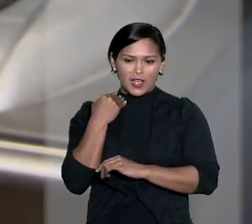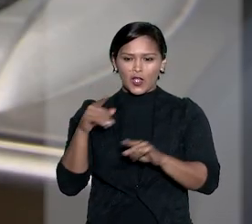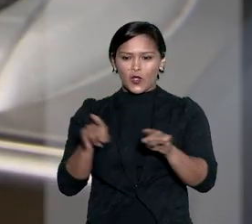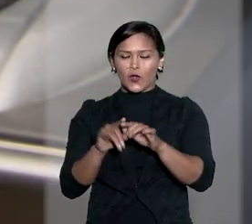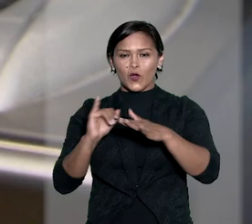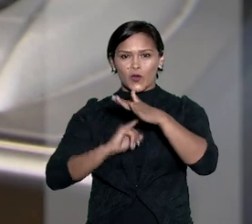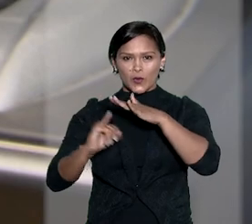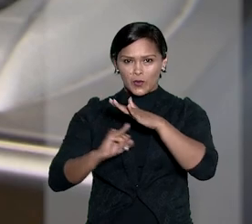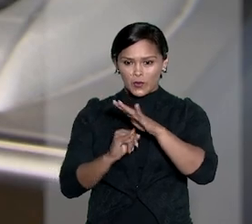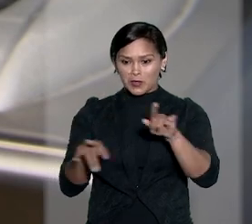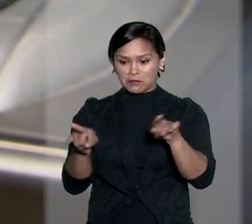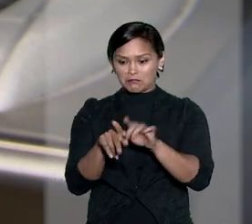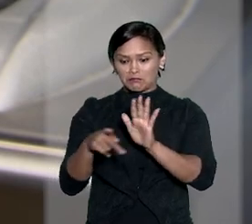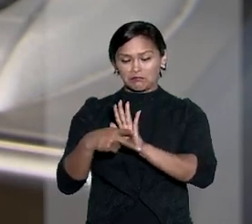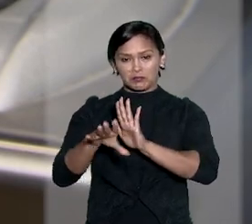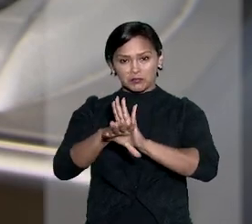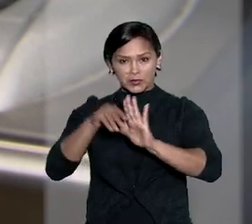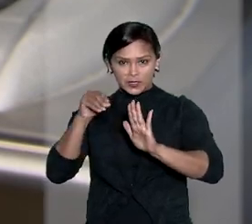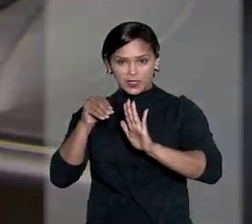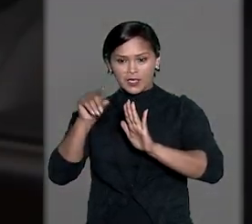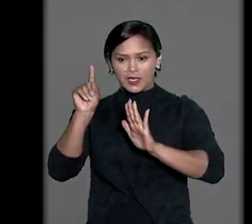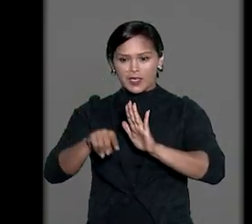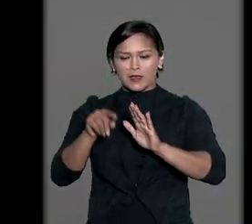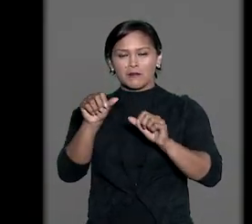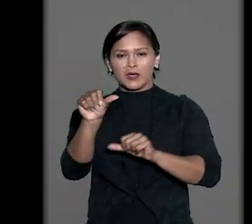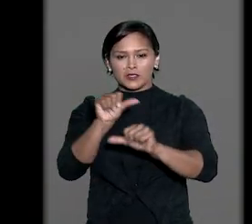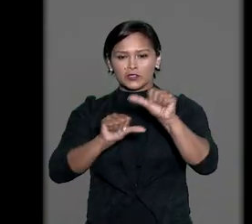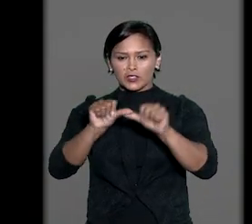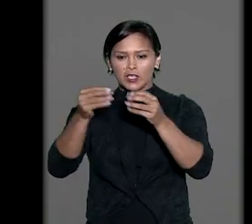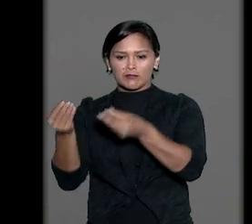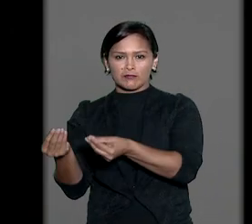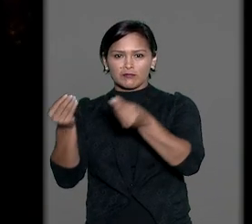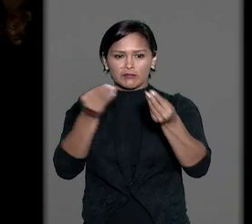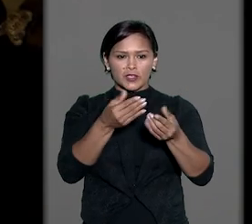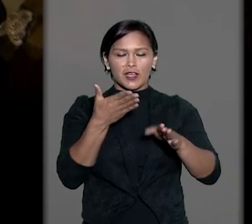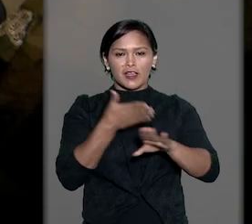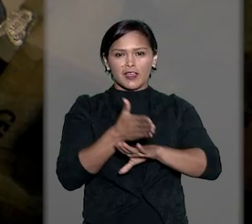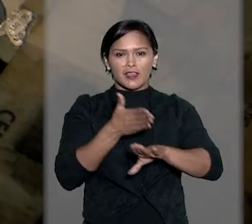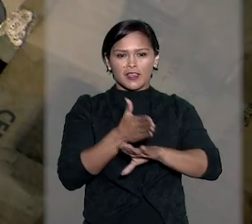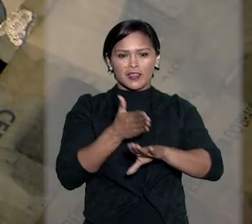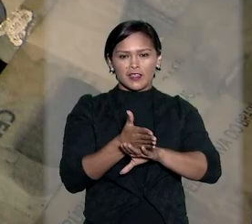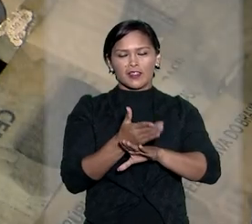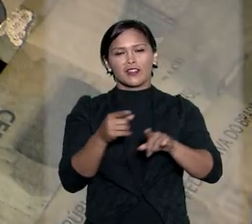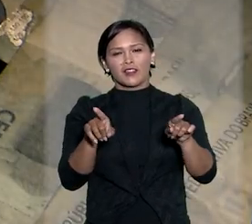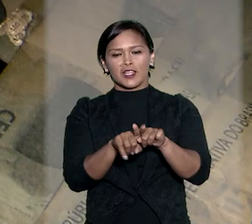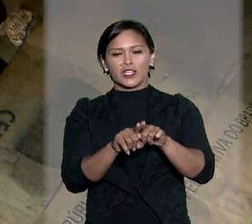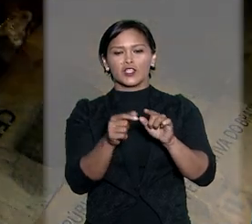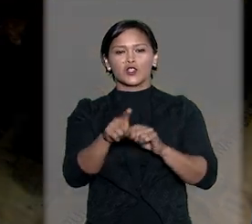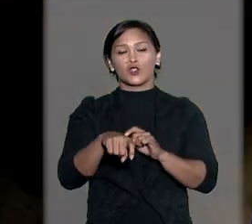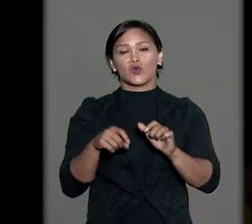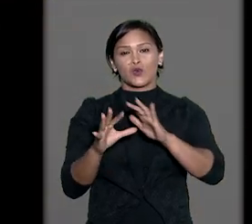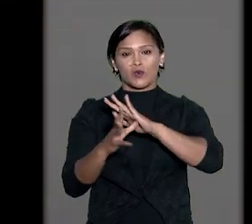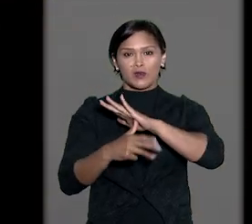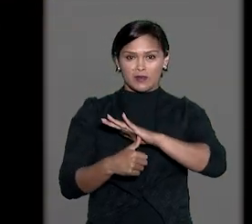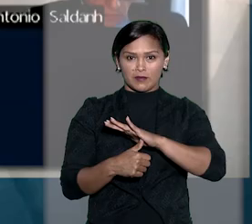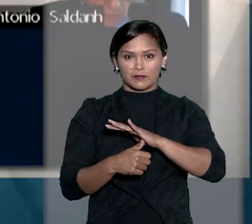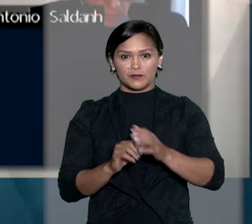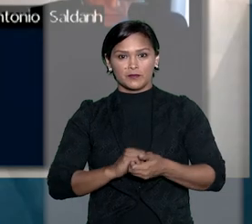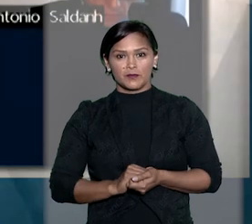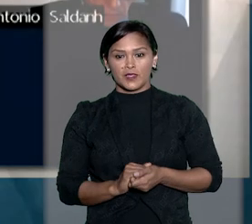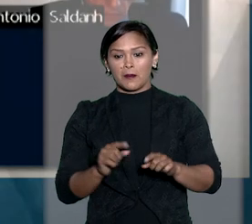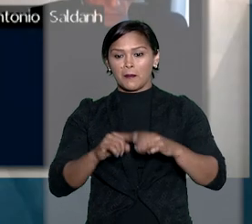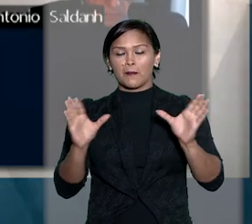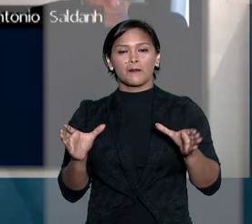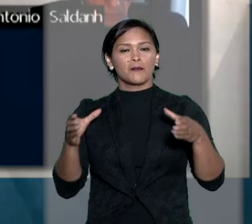disponibilidade da entidade financeira sacada para, em seguida, entrar na esfera de disposição do estelionatário.